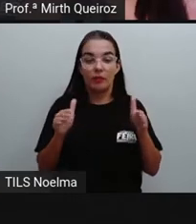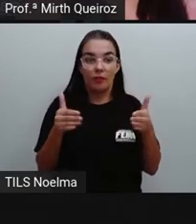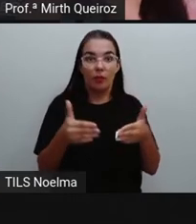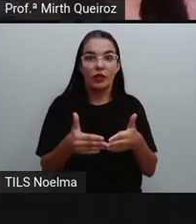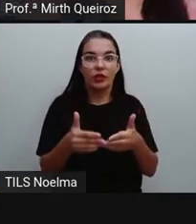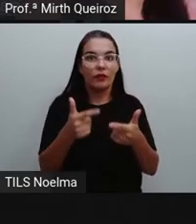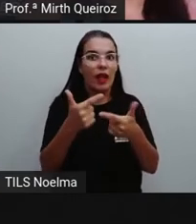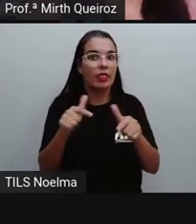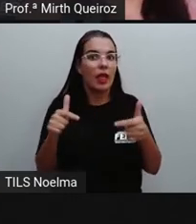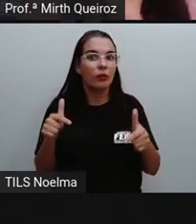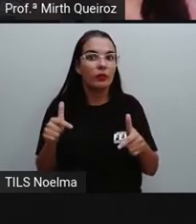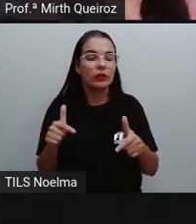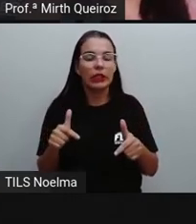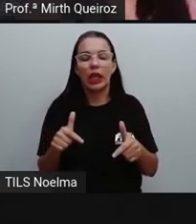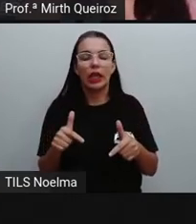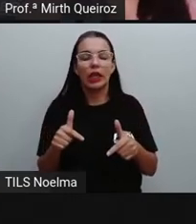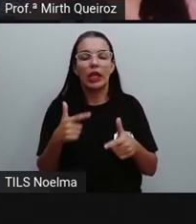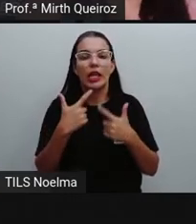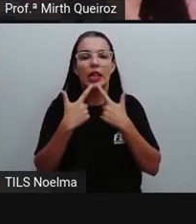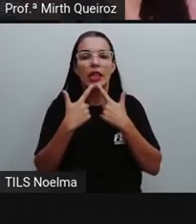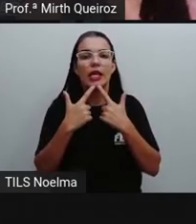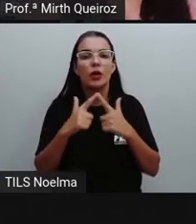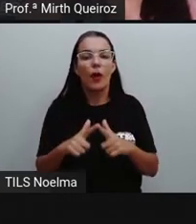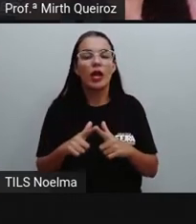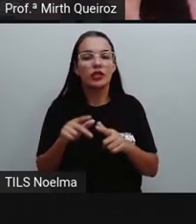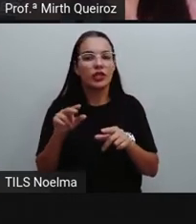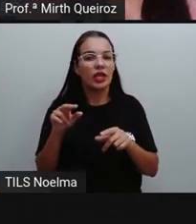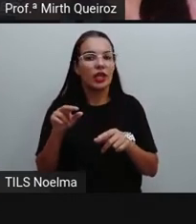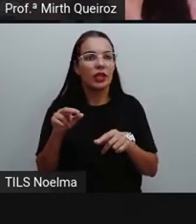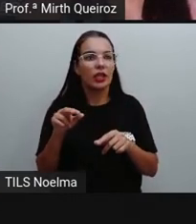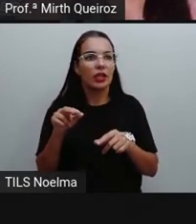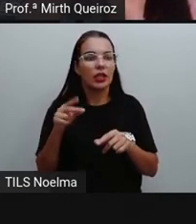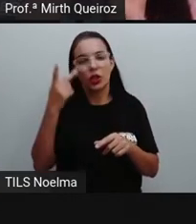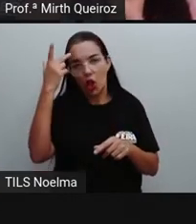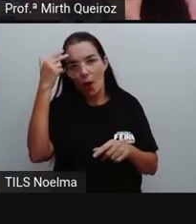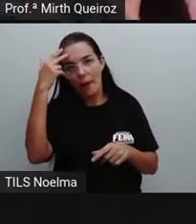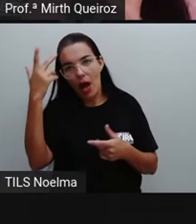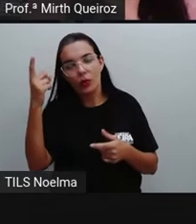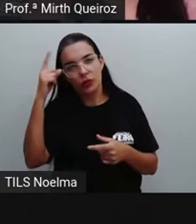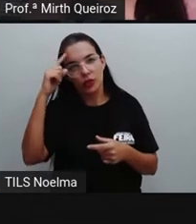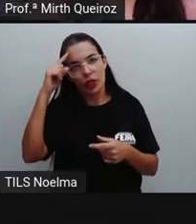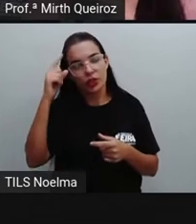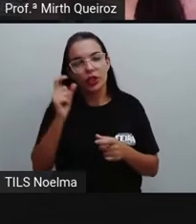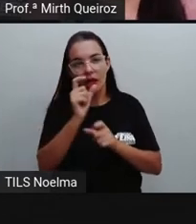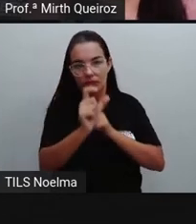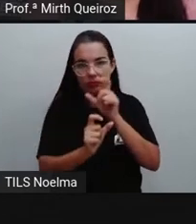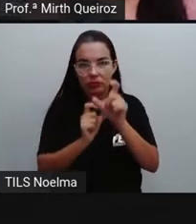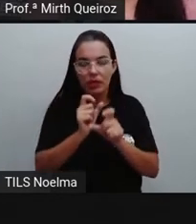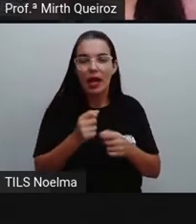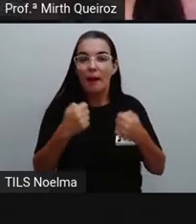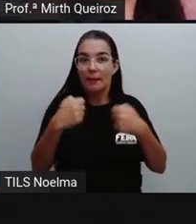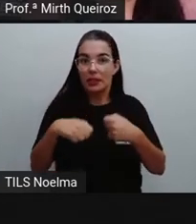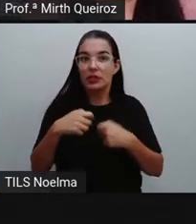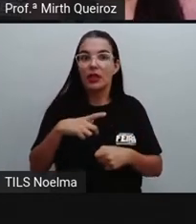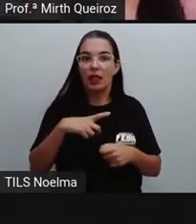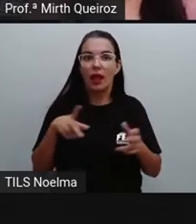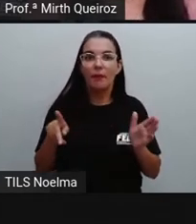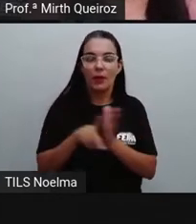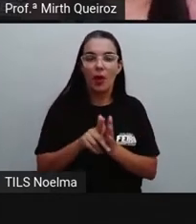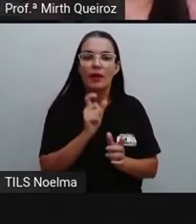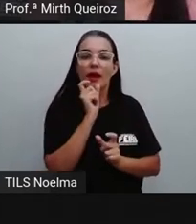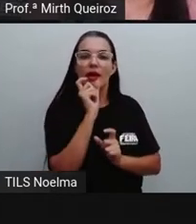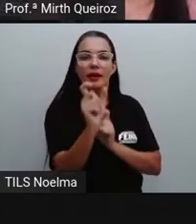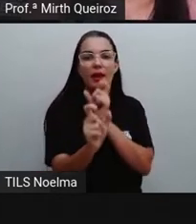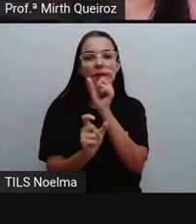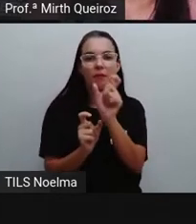marcações de elementos subjetivos, íntimos no conteúdo, né? Daquela relação mais pessoal com o